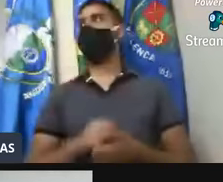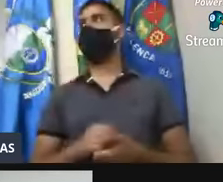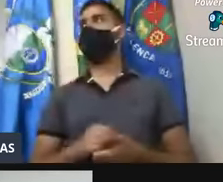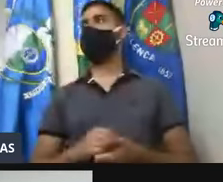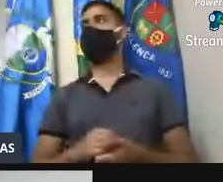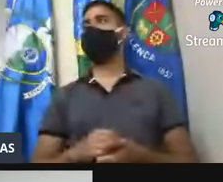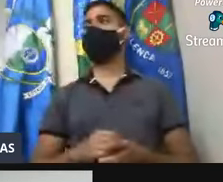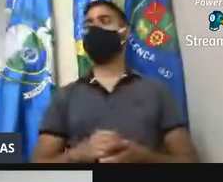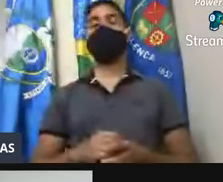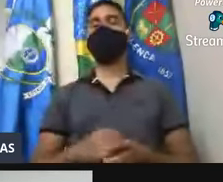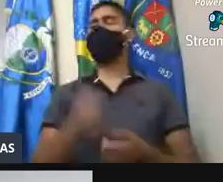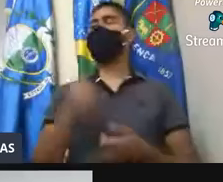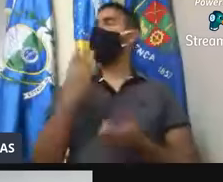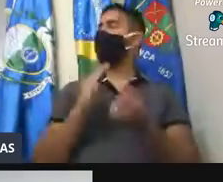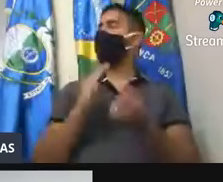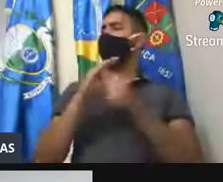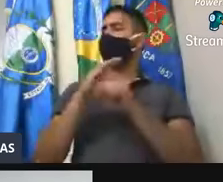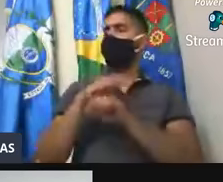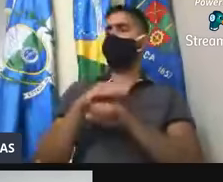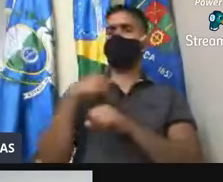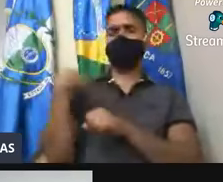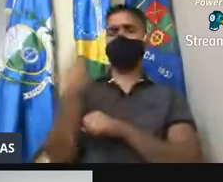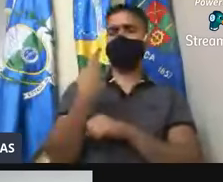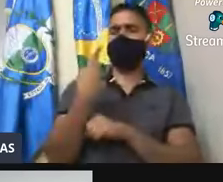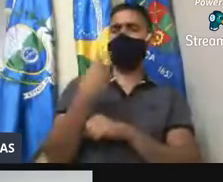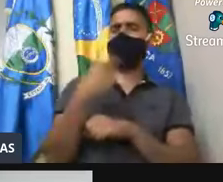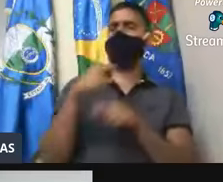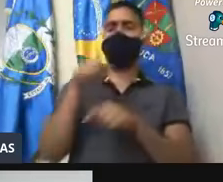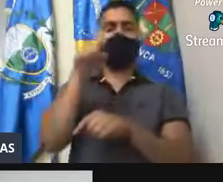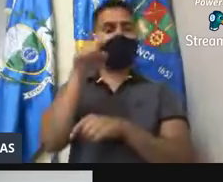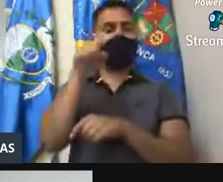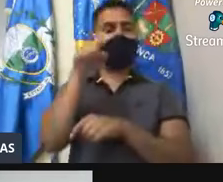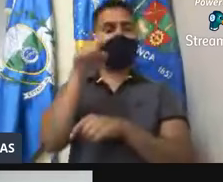Boa noite, presidente, vereadores, quem nos acompanha em casa pela internet.